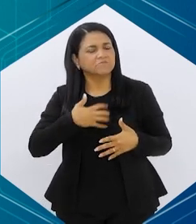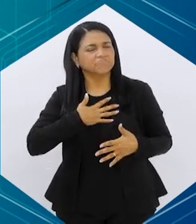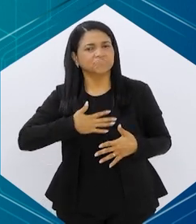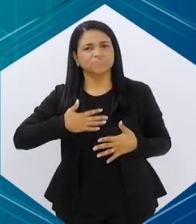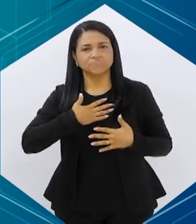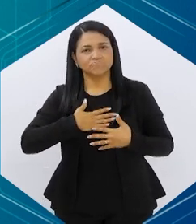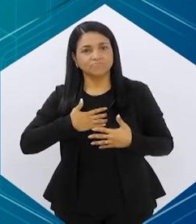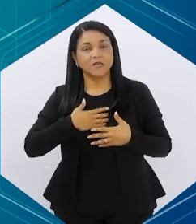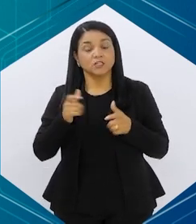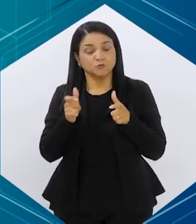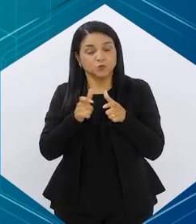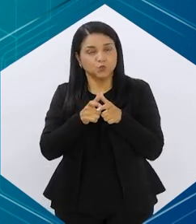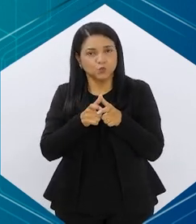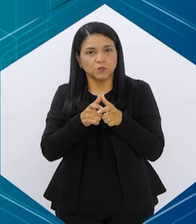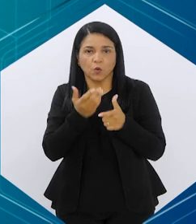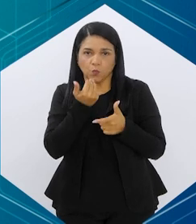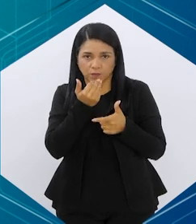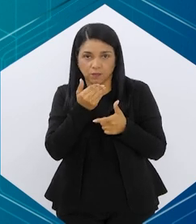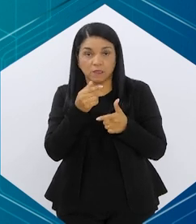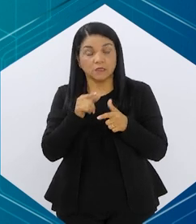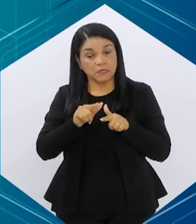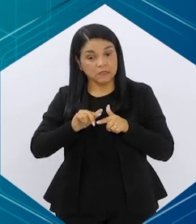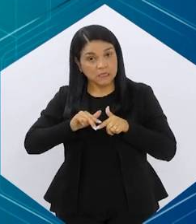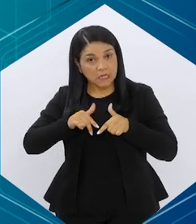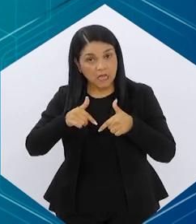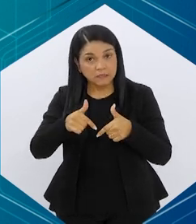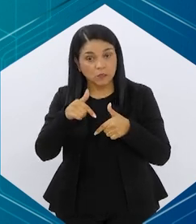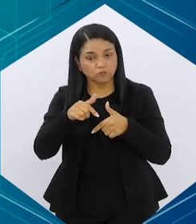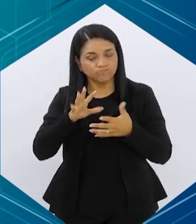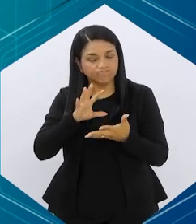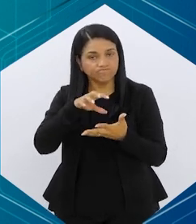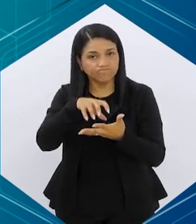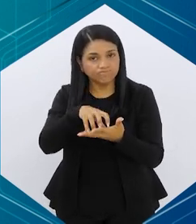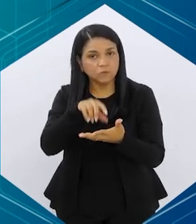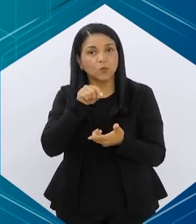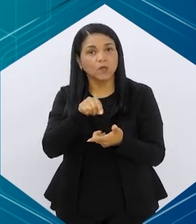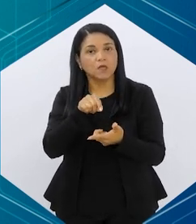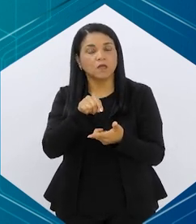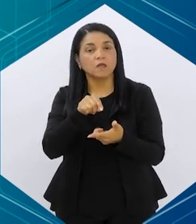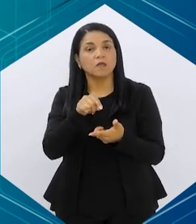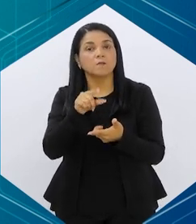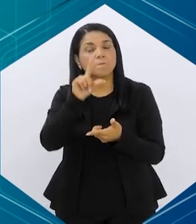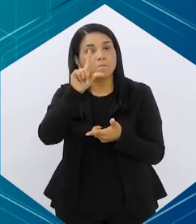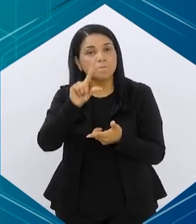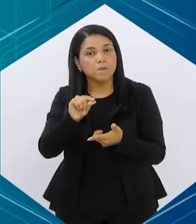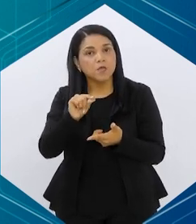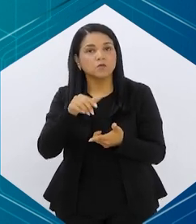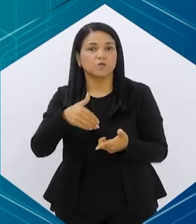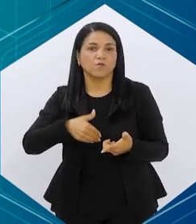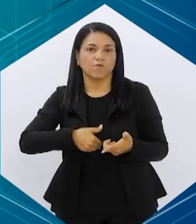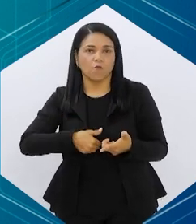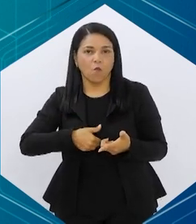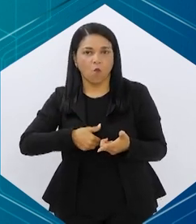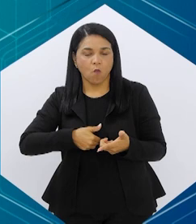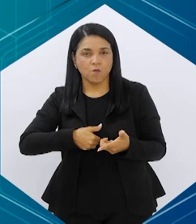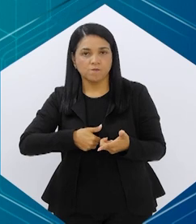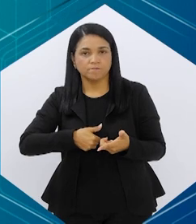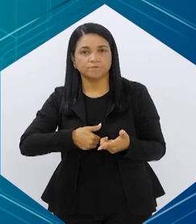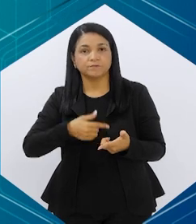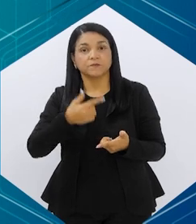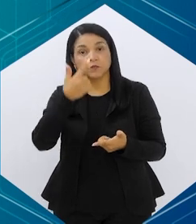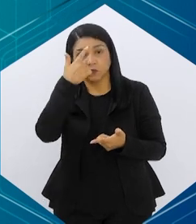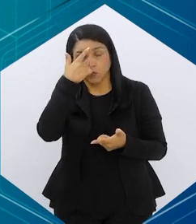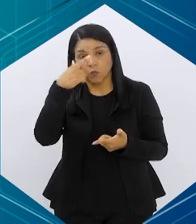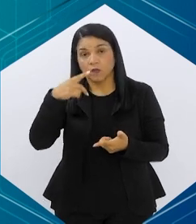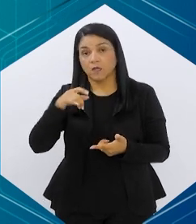diminuindo as porções. Mas também tem uma ação central, fazendo que a pessoa tenha menos fome no nosso núcleo da fônia,